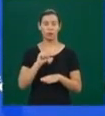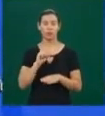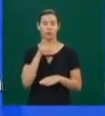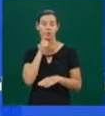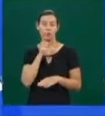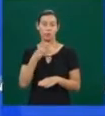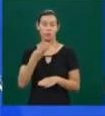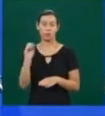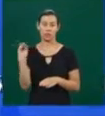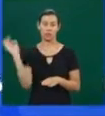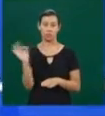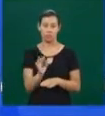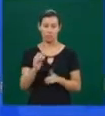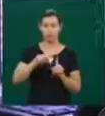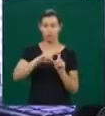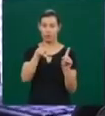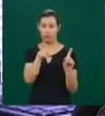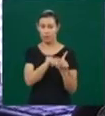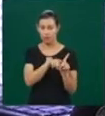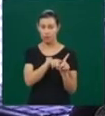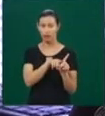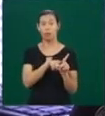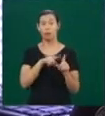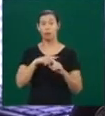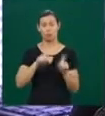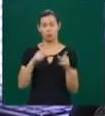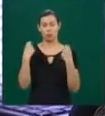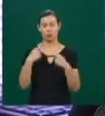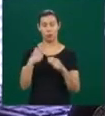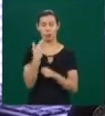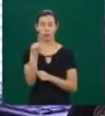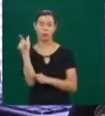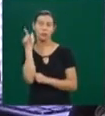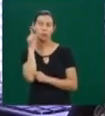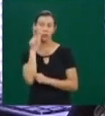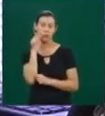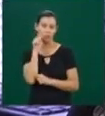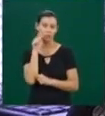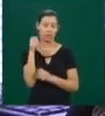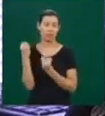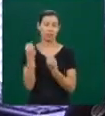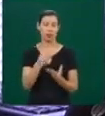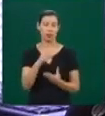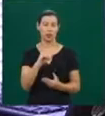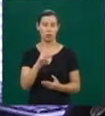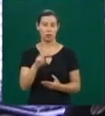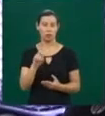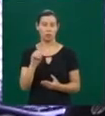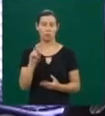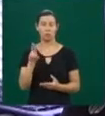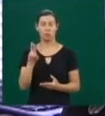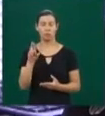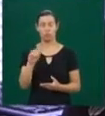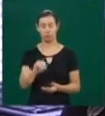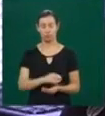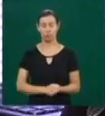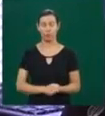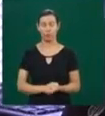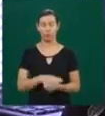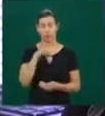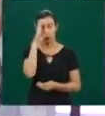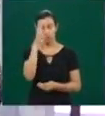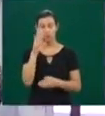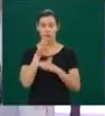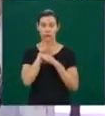óvulos até os 35 anos. Ainda segundo o médico, o principal fator de sucesso da reprodução assistida é a idade da